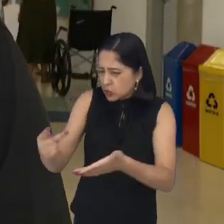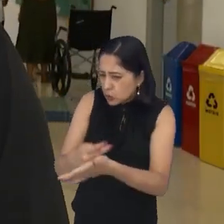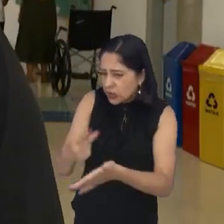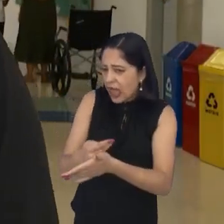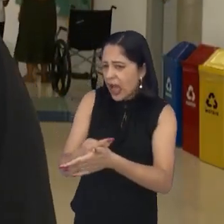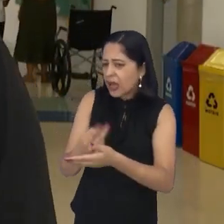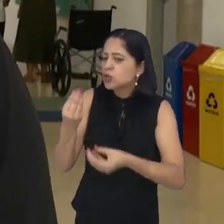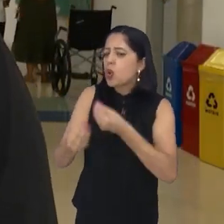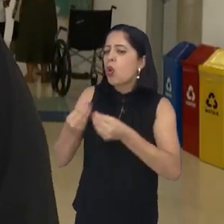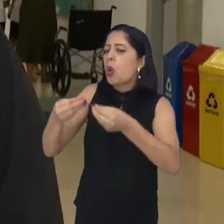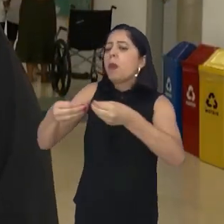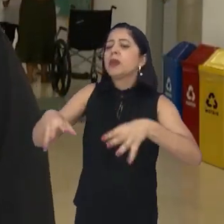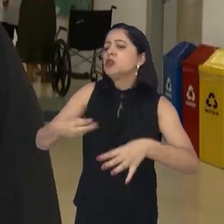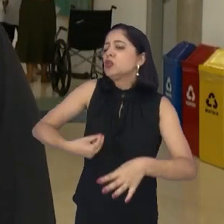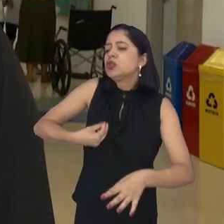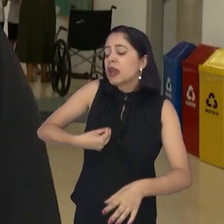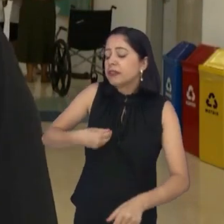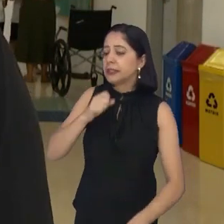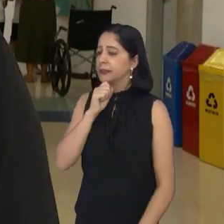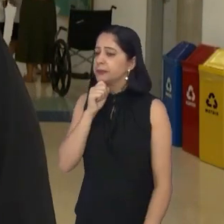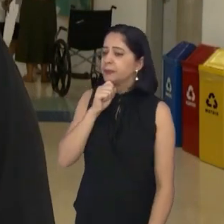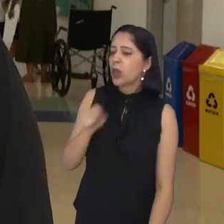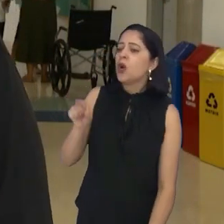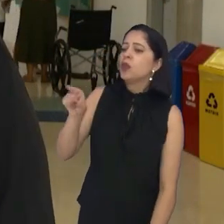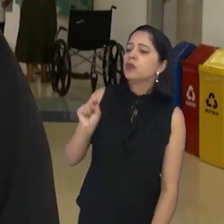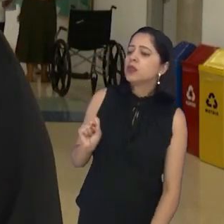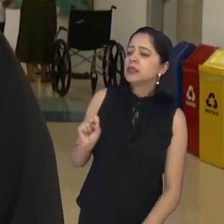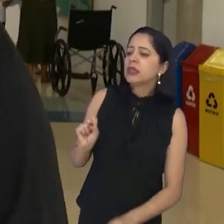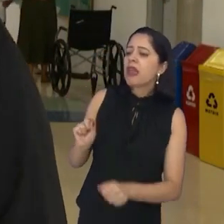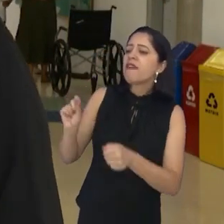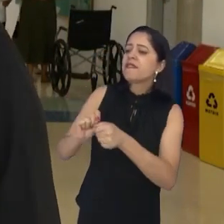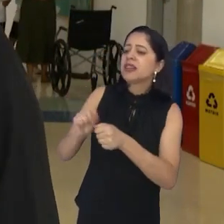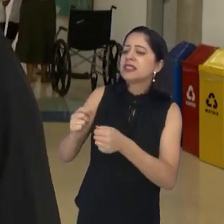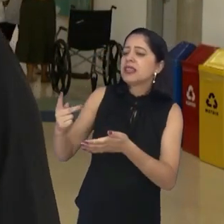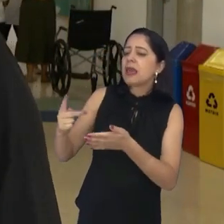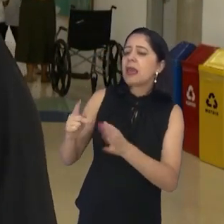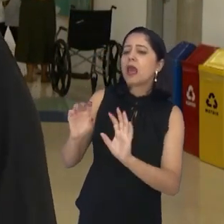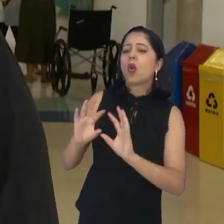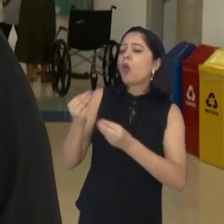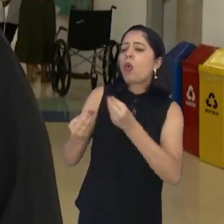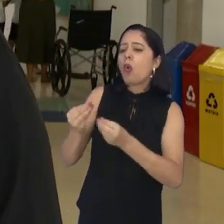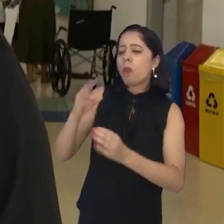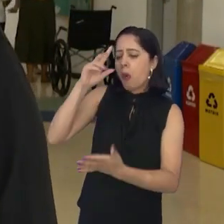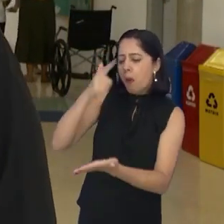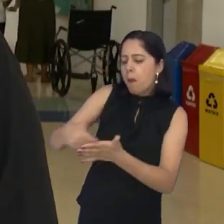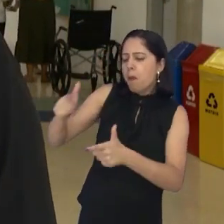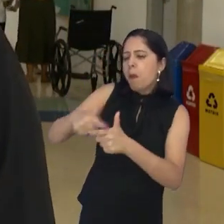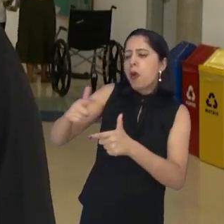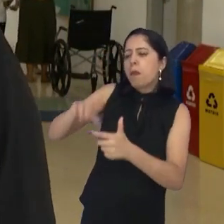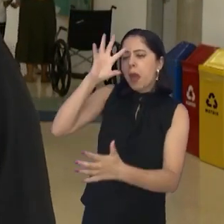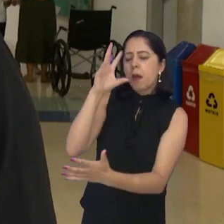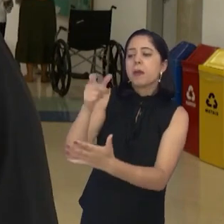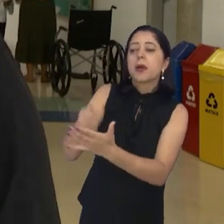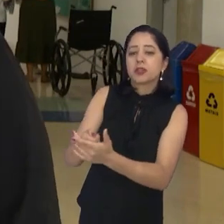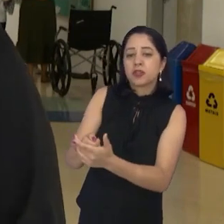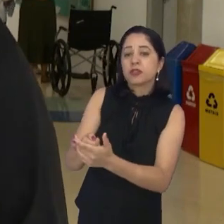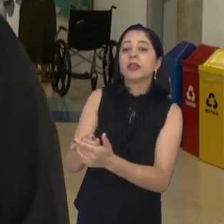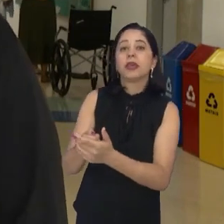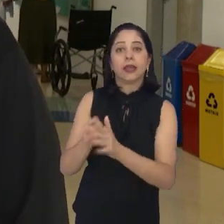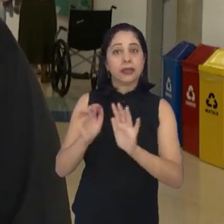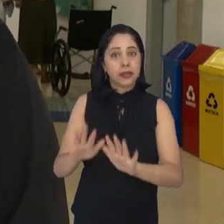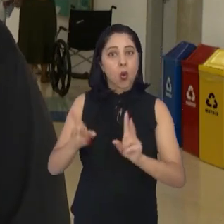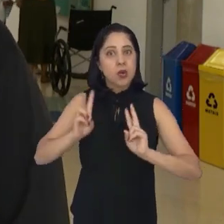impacta de que maneira o outro? De que outra forma você poderia resolver essa situação que você está envolvido?